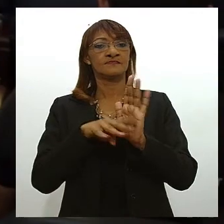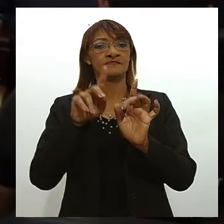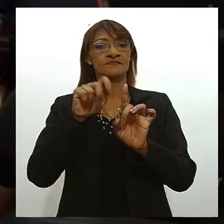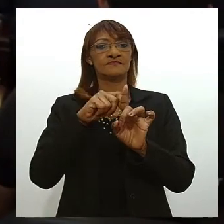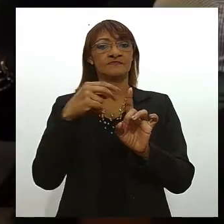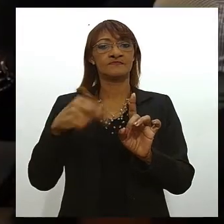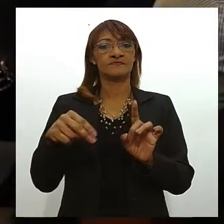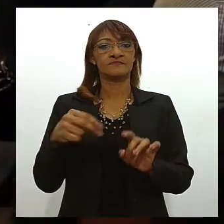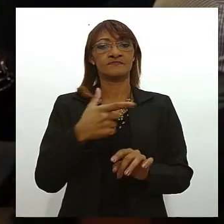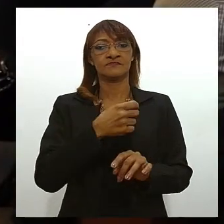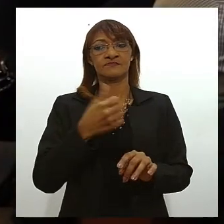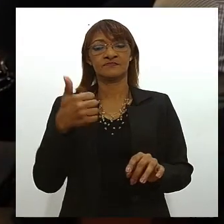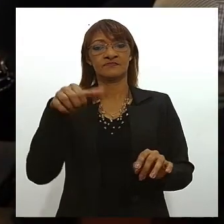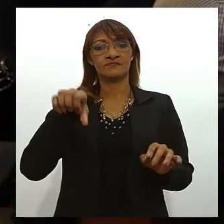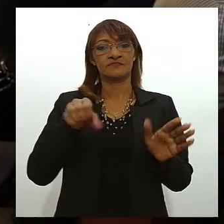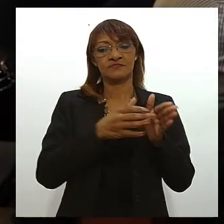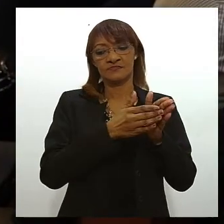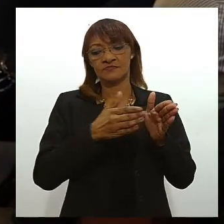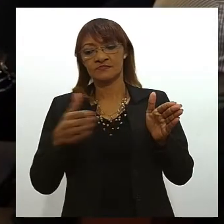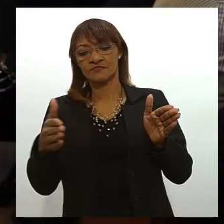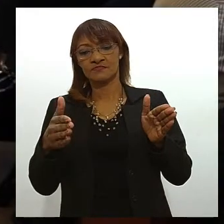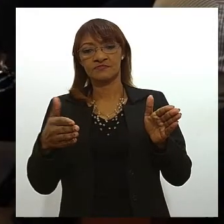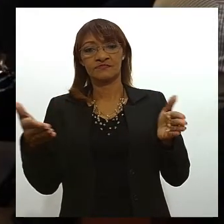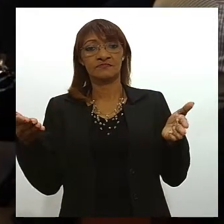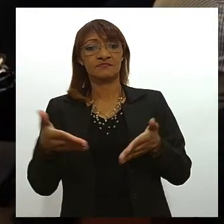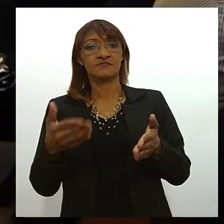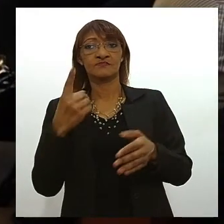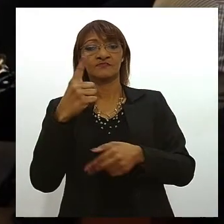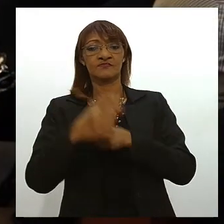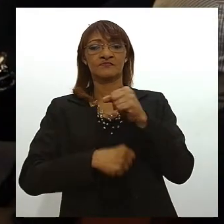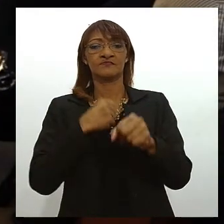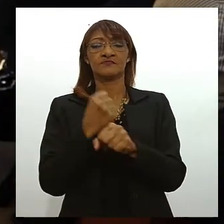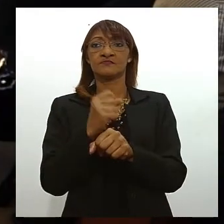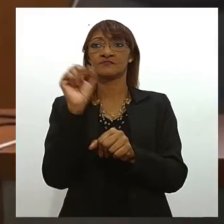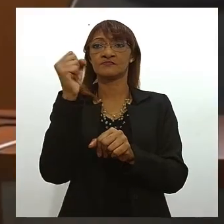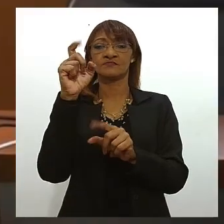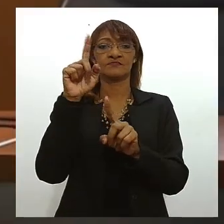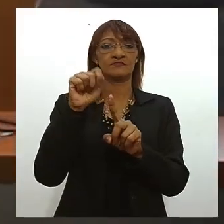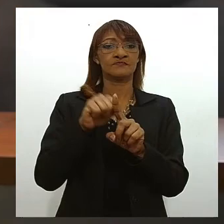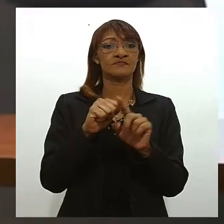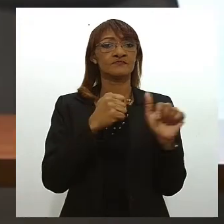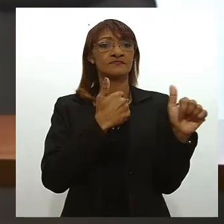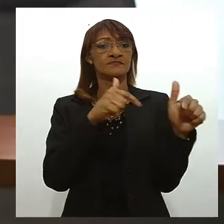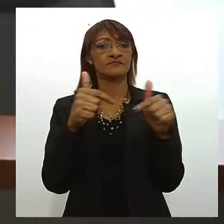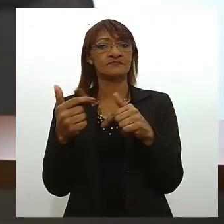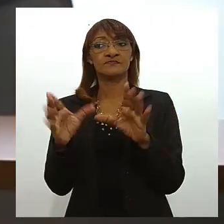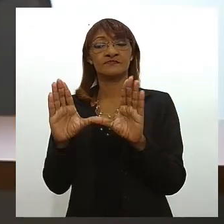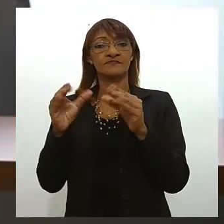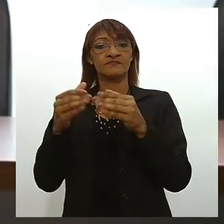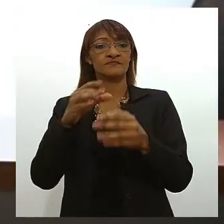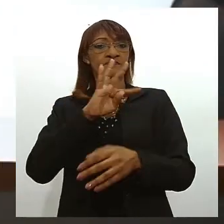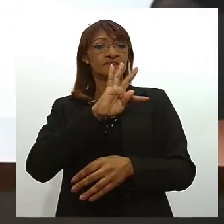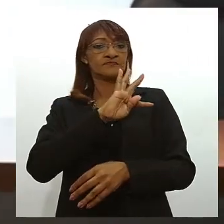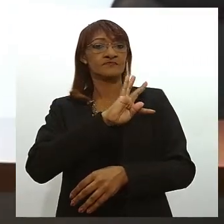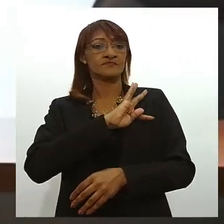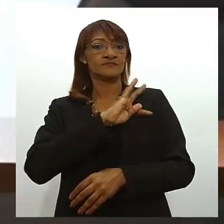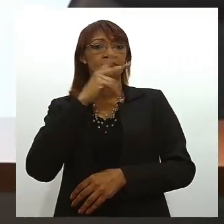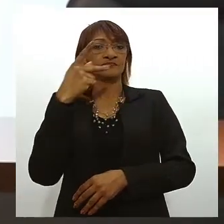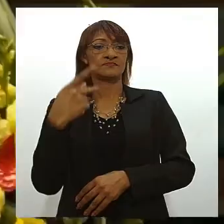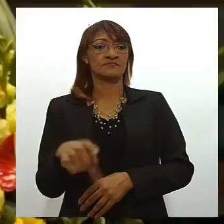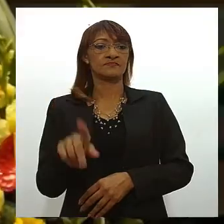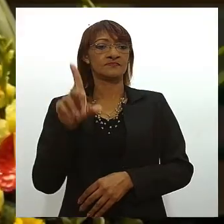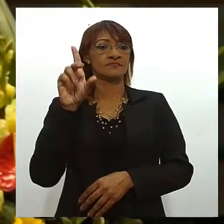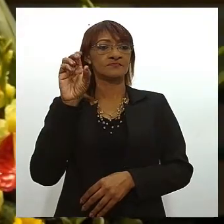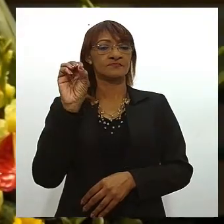até hoje já se passaram um ano e oito meses de trabalho a equipe de técnicos da fundação Dom Cabral